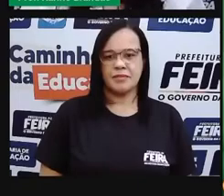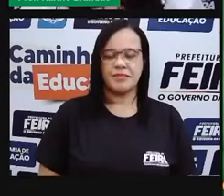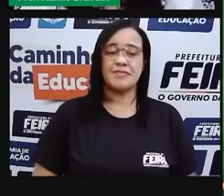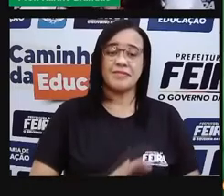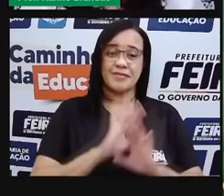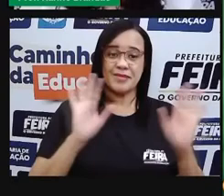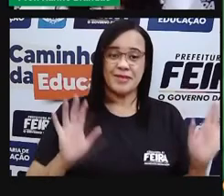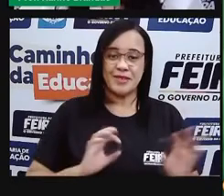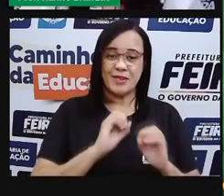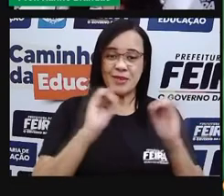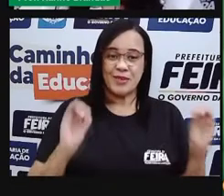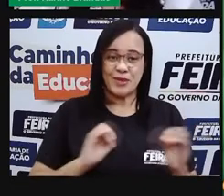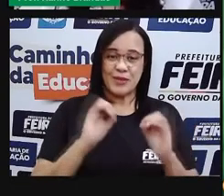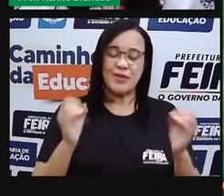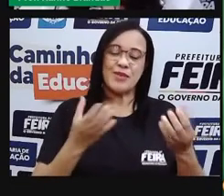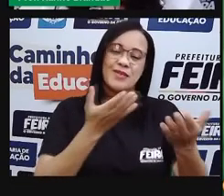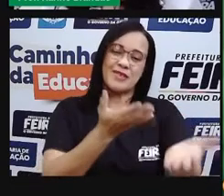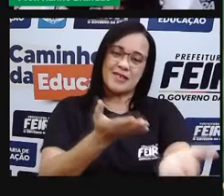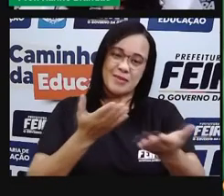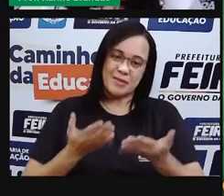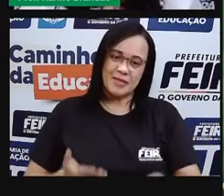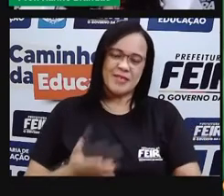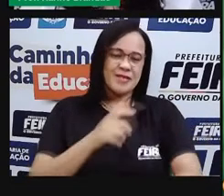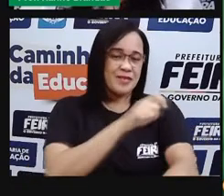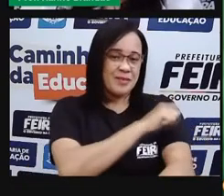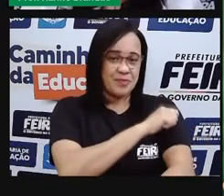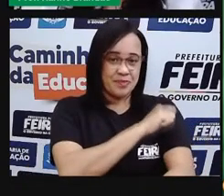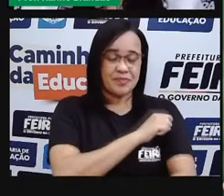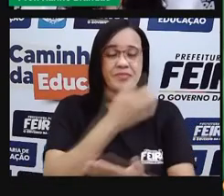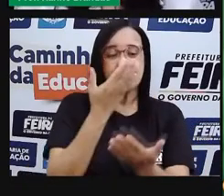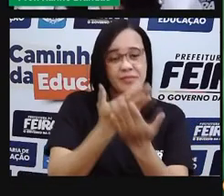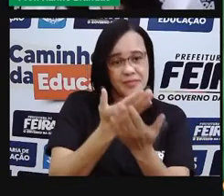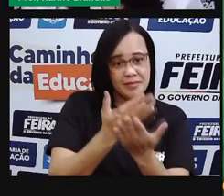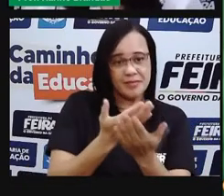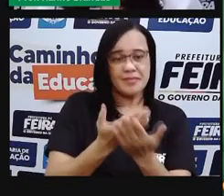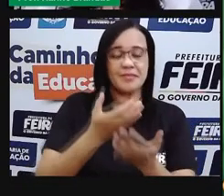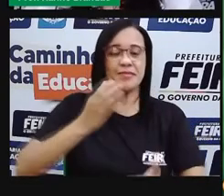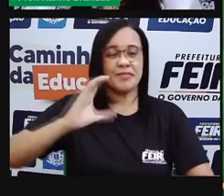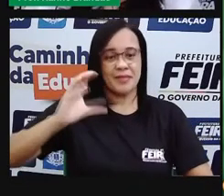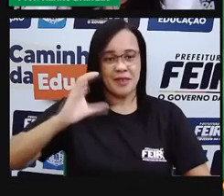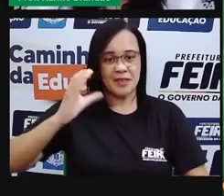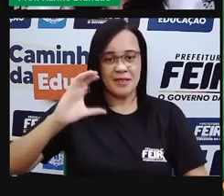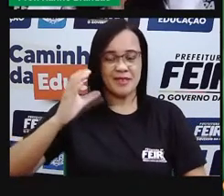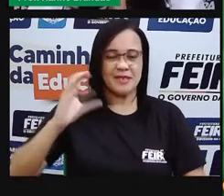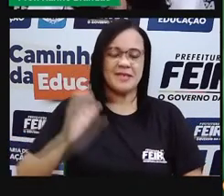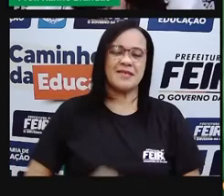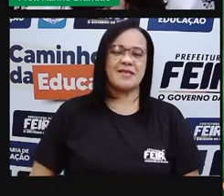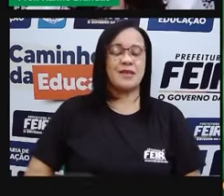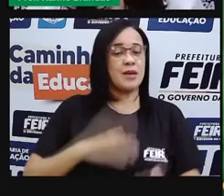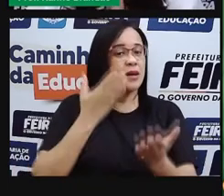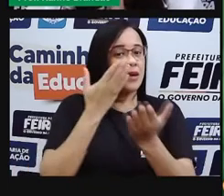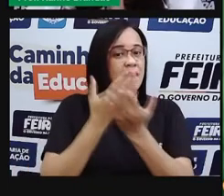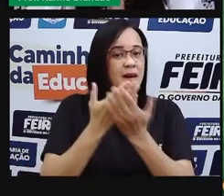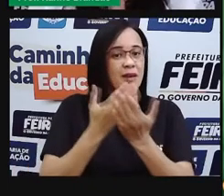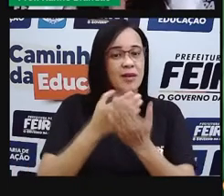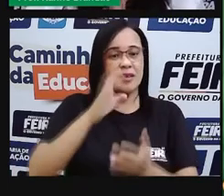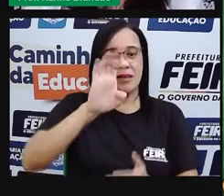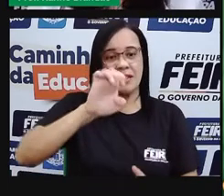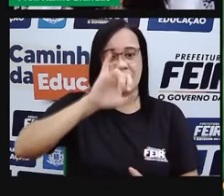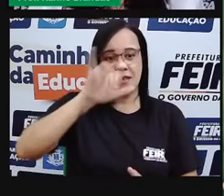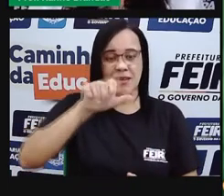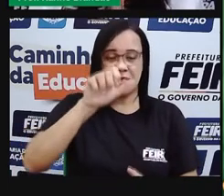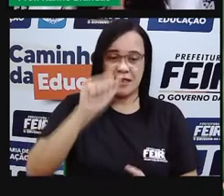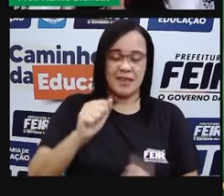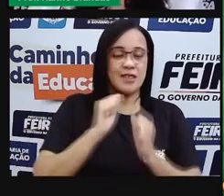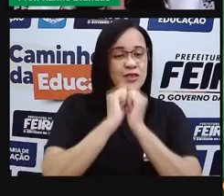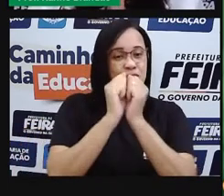Olá, bem-vindos a mais uma aula de ciências, aula paraeja, sou a professora Karine Brandão.